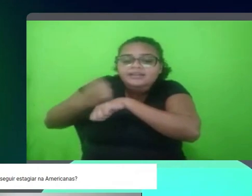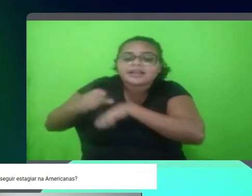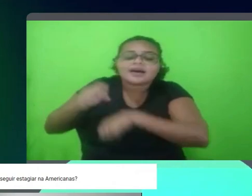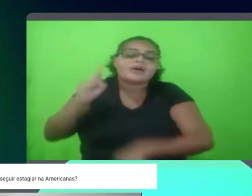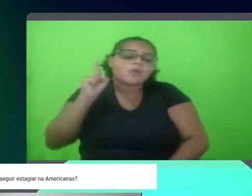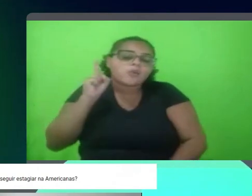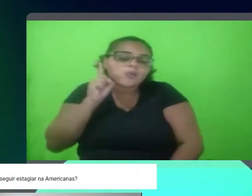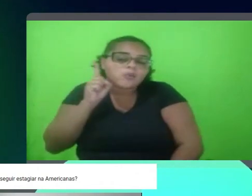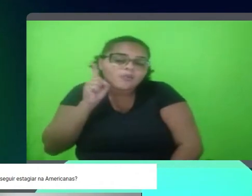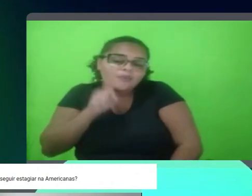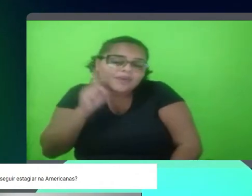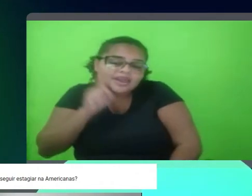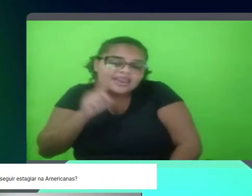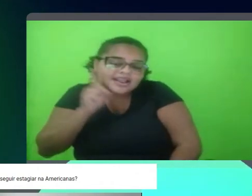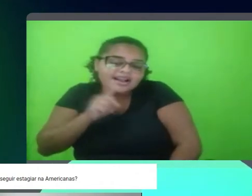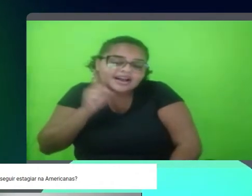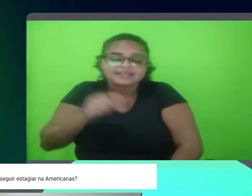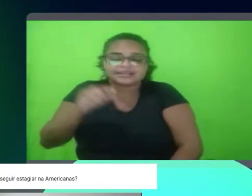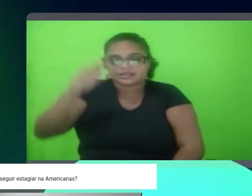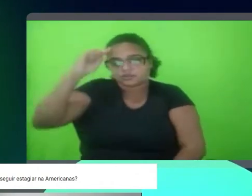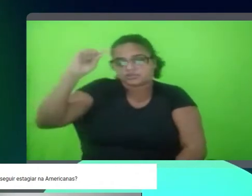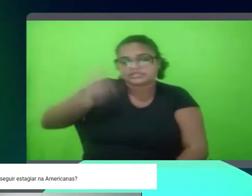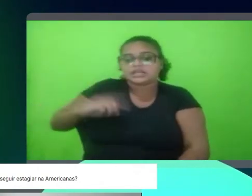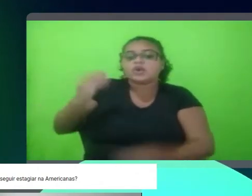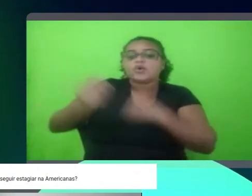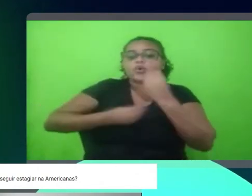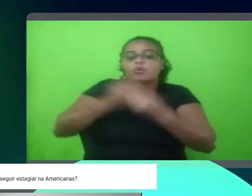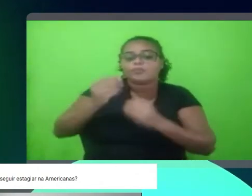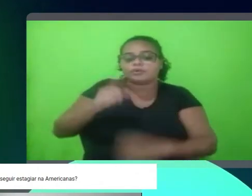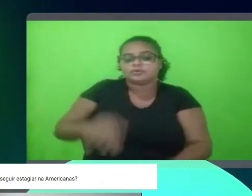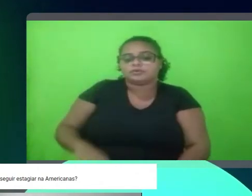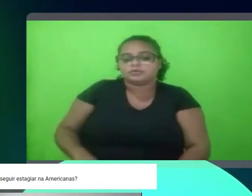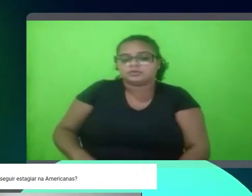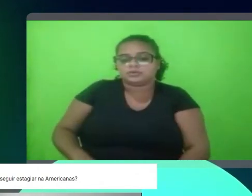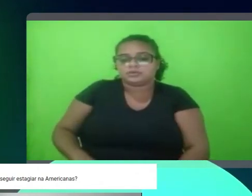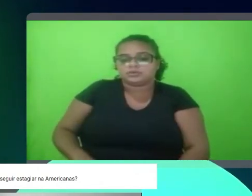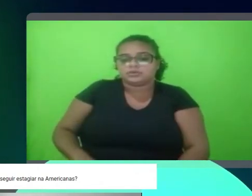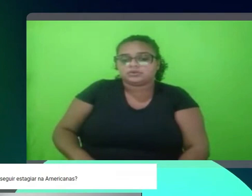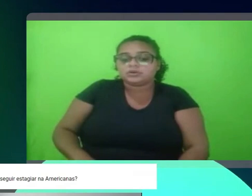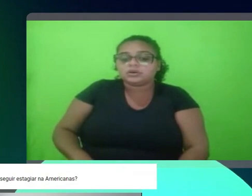área, né, especificamente falando. Cara, é,